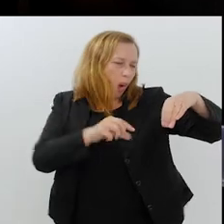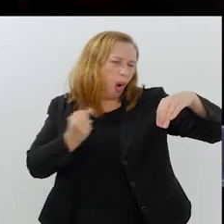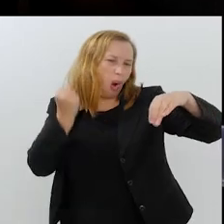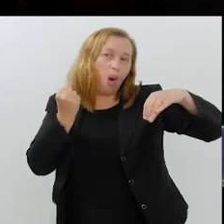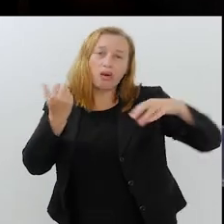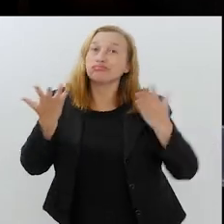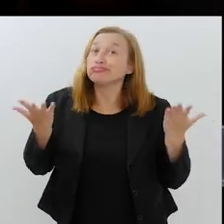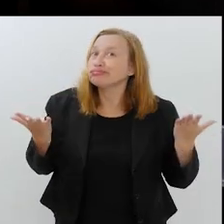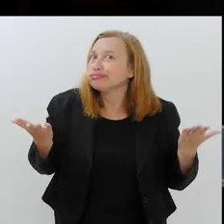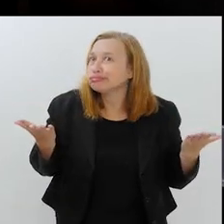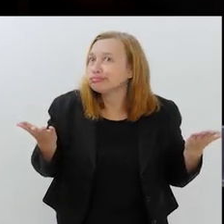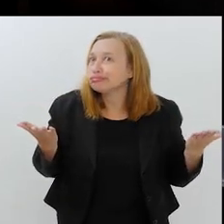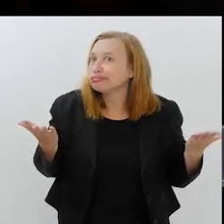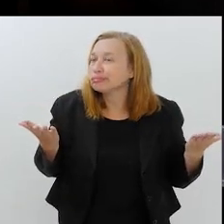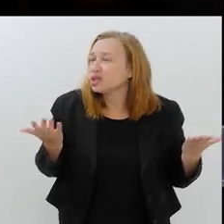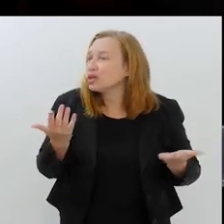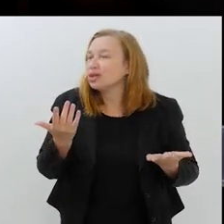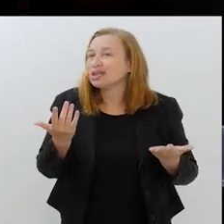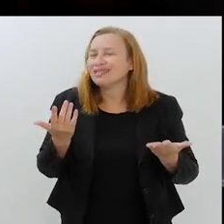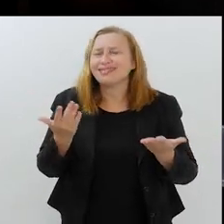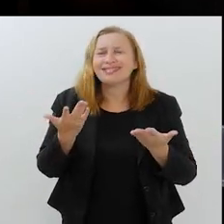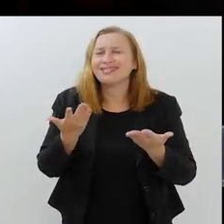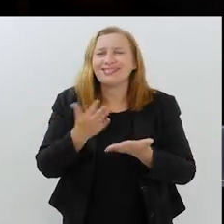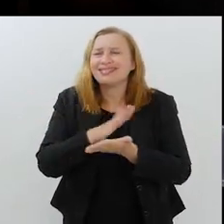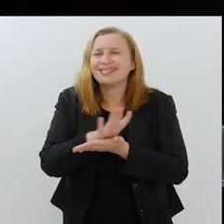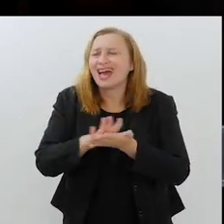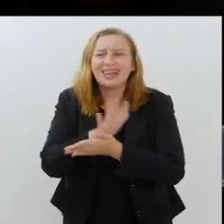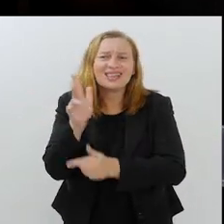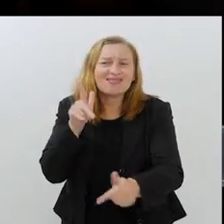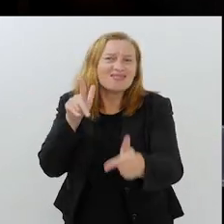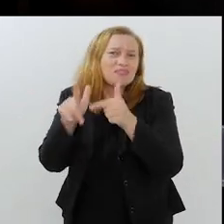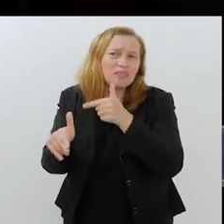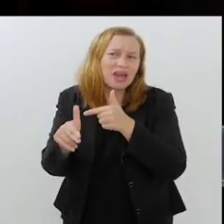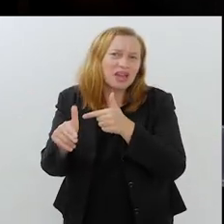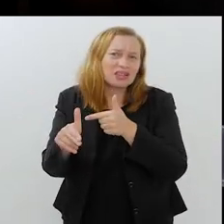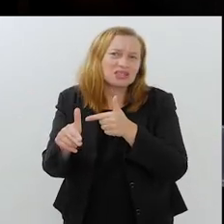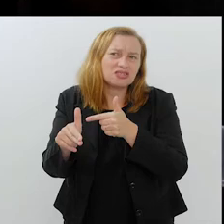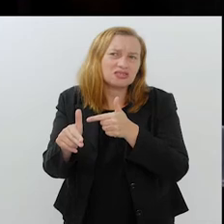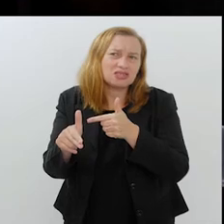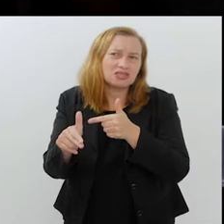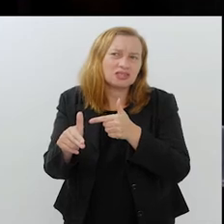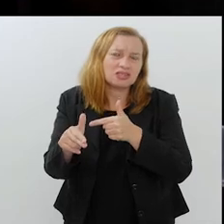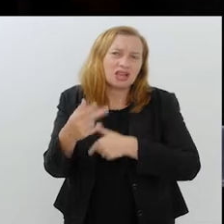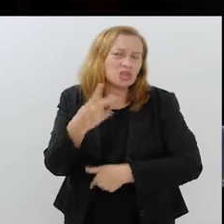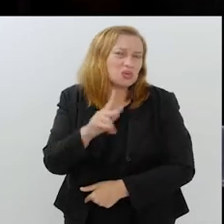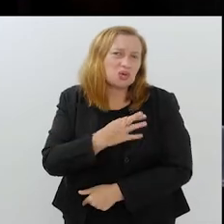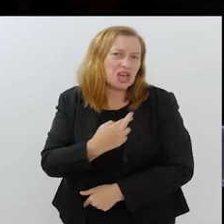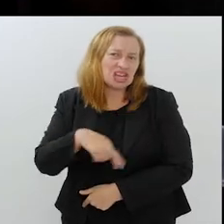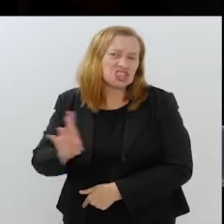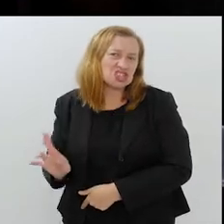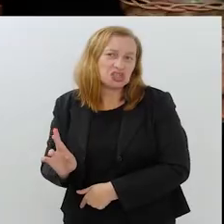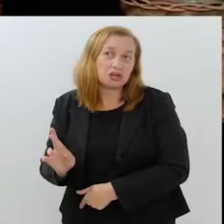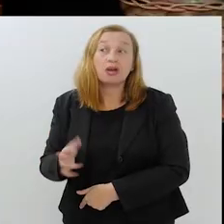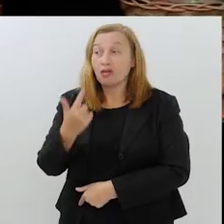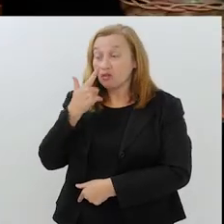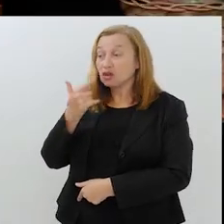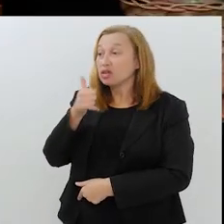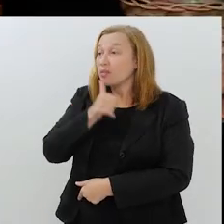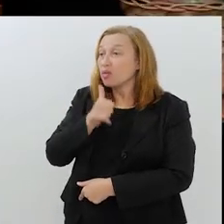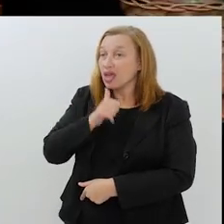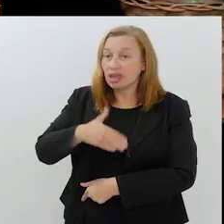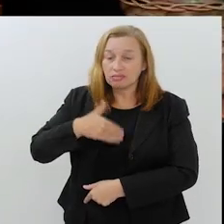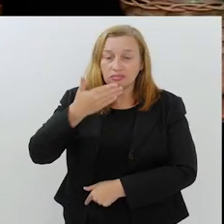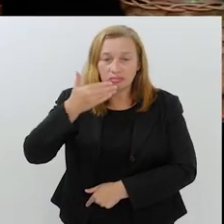esporte, um jogo. Então, nada disso interfere em absolutamente nada nessa vida religiosa. E hoje nós temos muitas